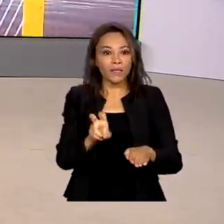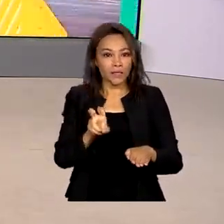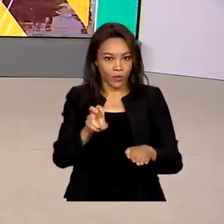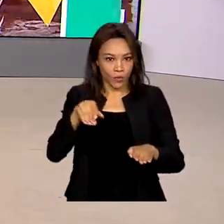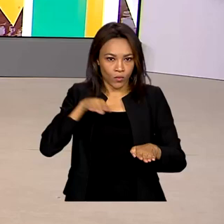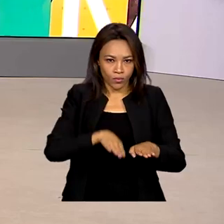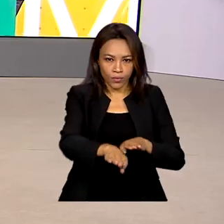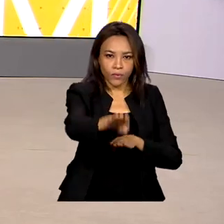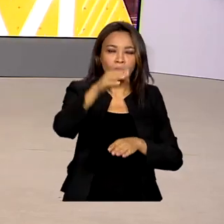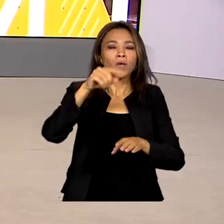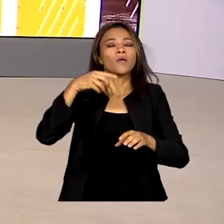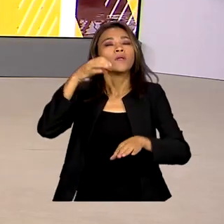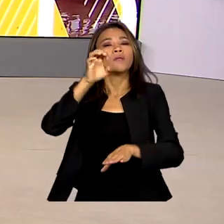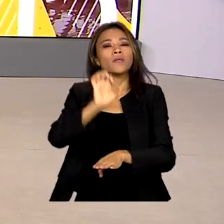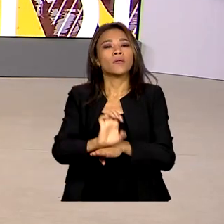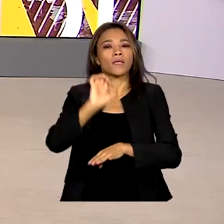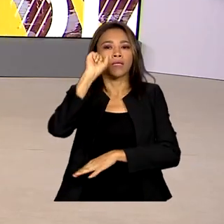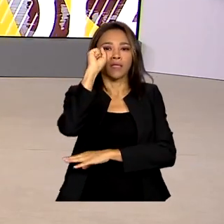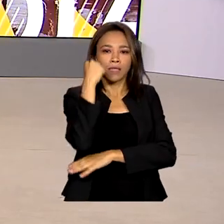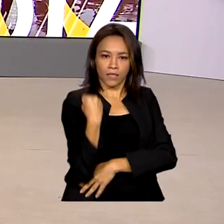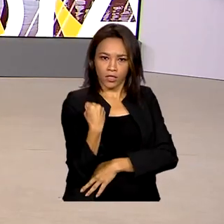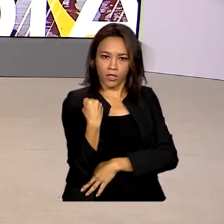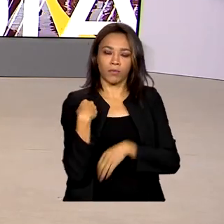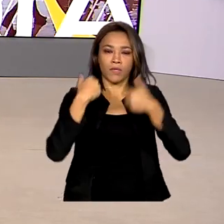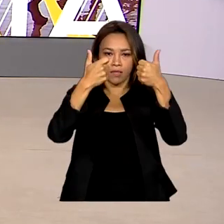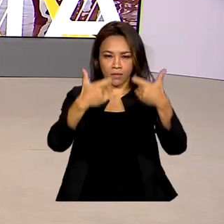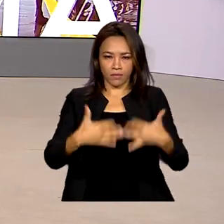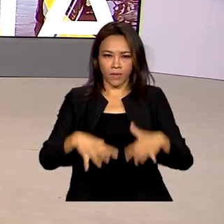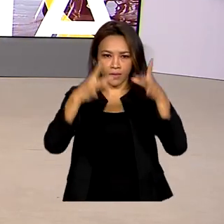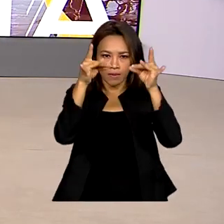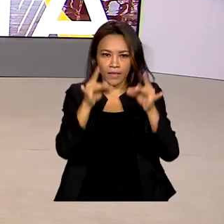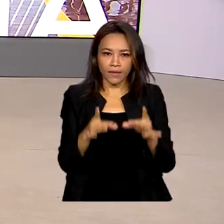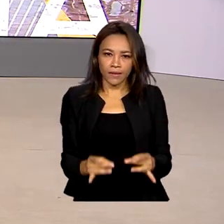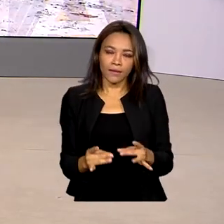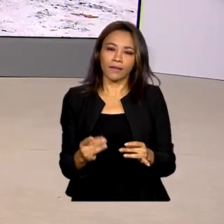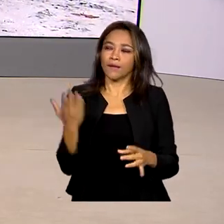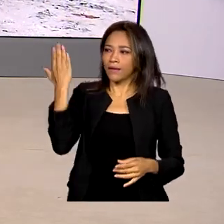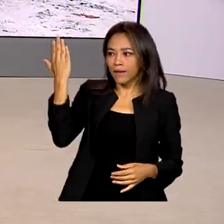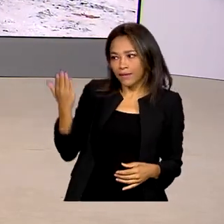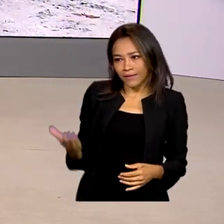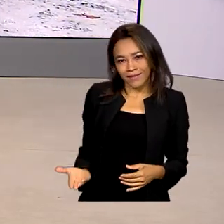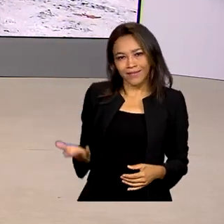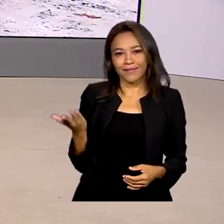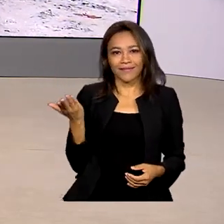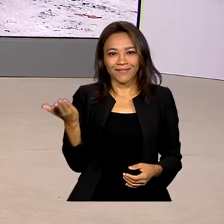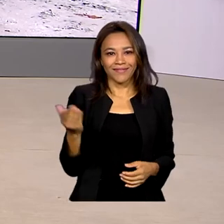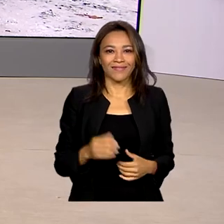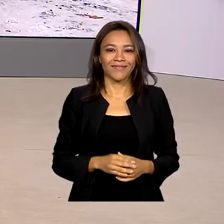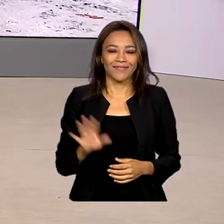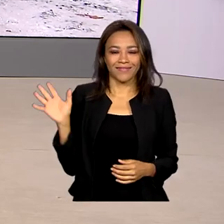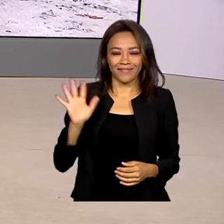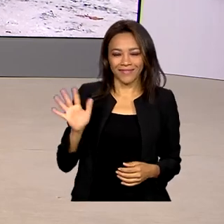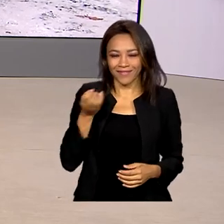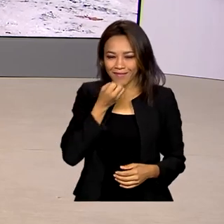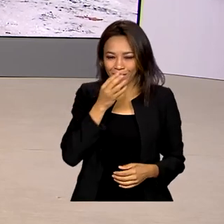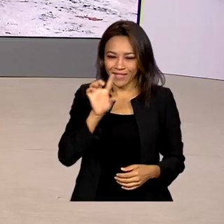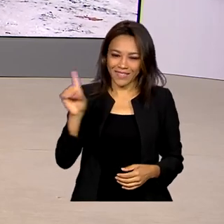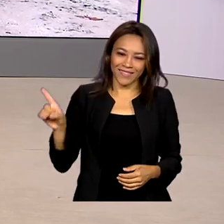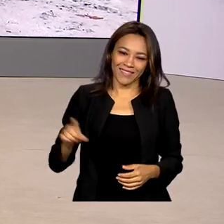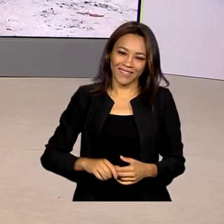em Sergipe. E quem está lá e vai trazer os detalhes para a gente é o repórter Paulo Garritano. Paulo, bom dia para você.